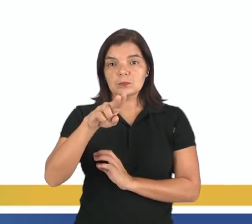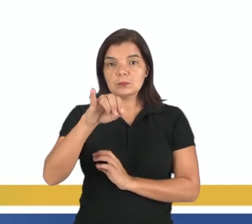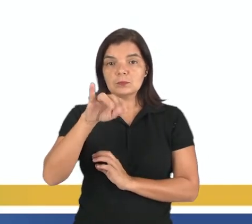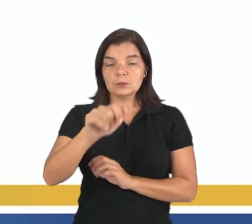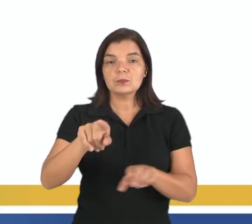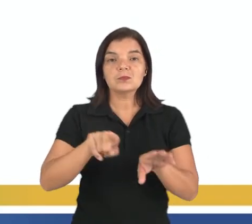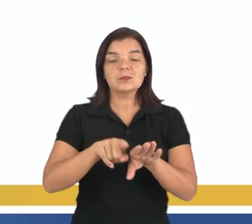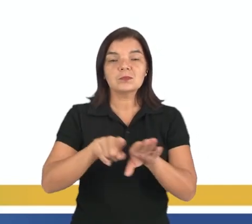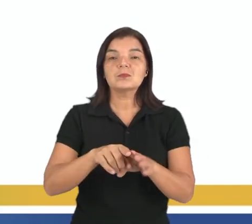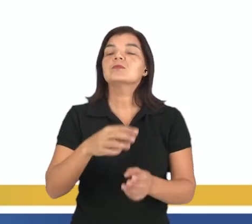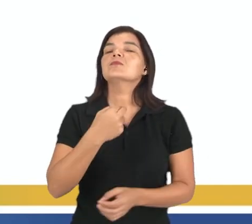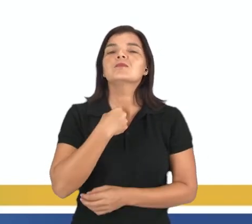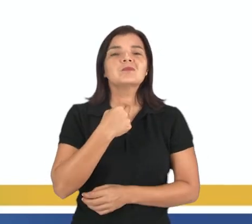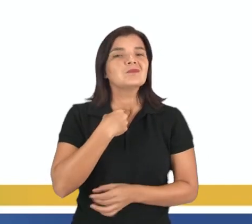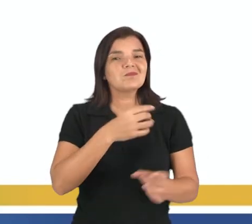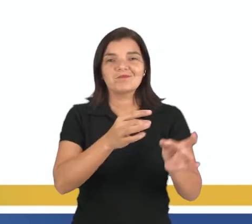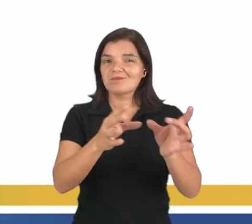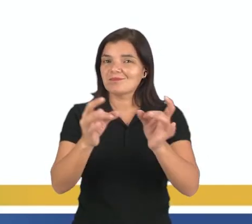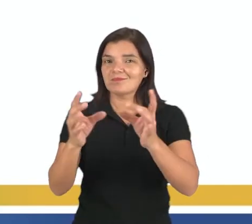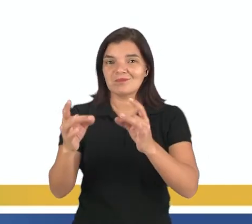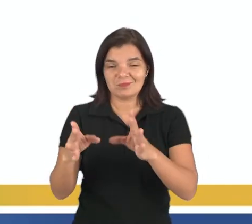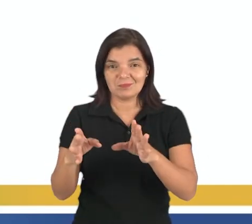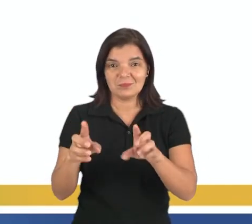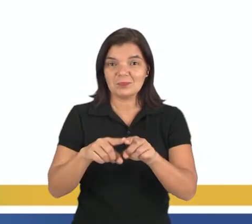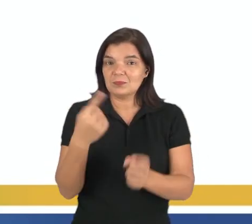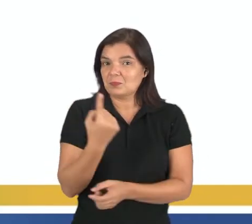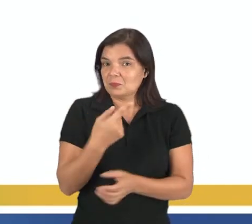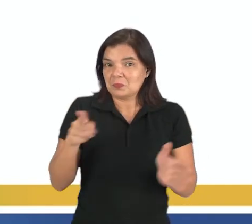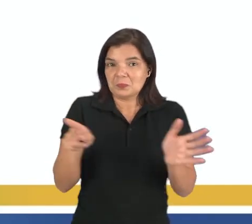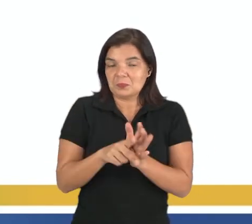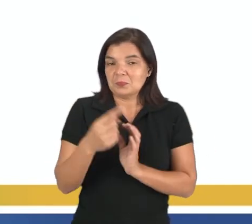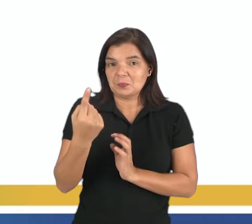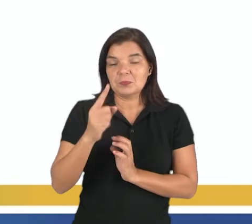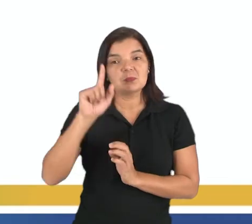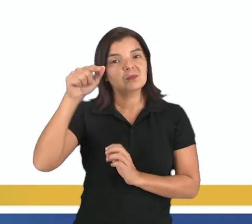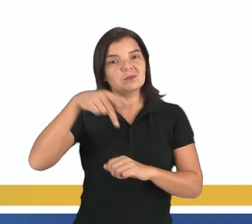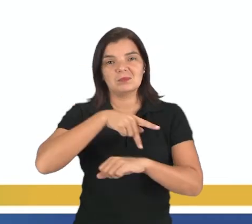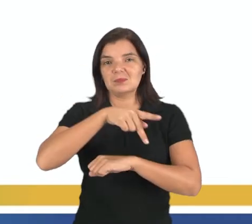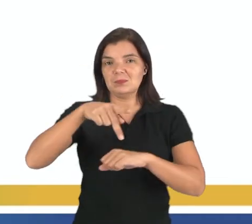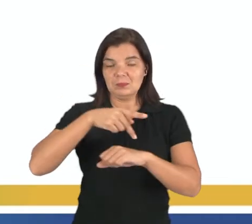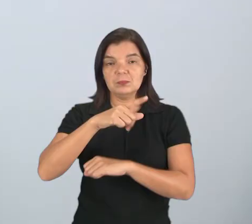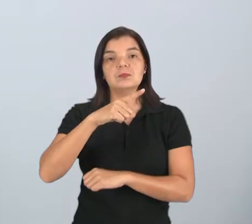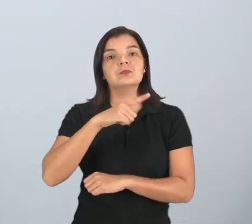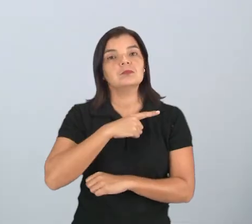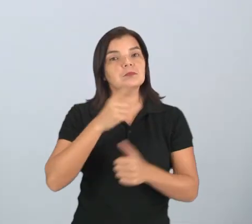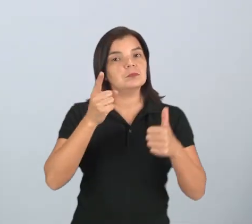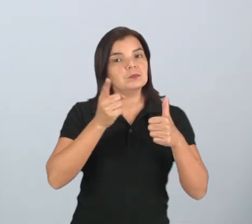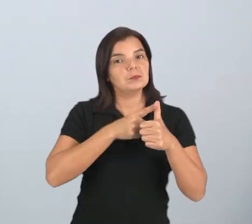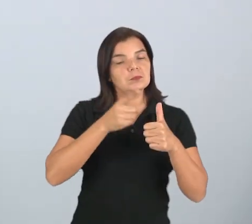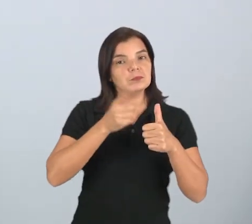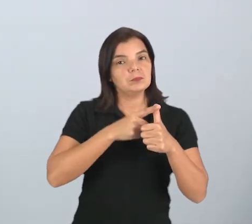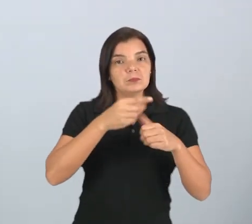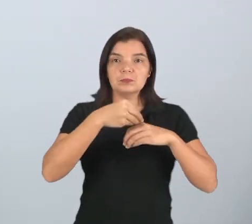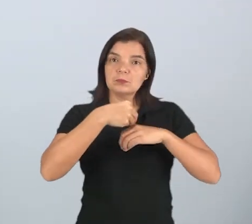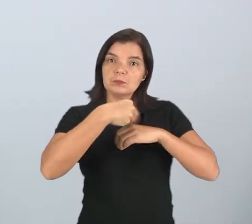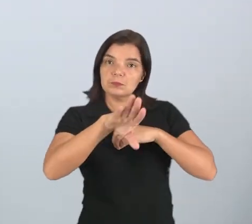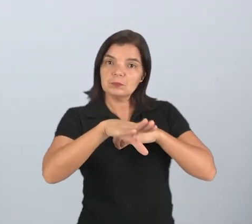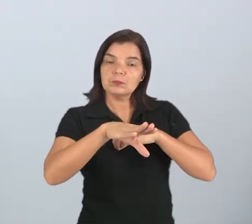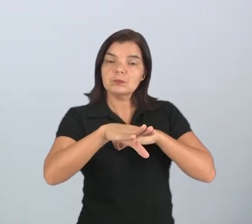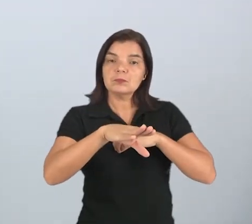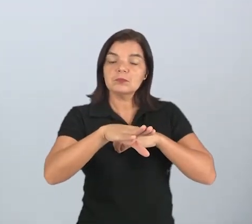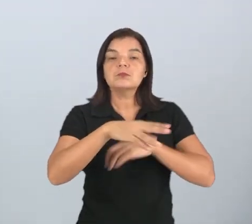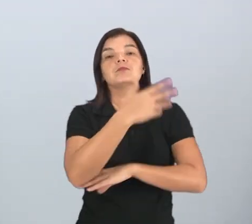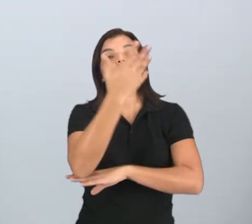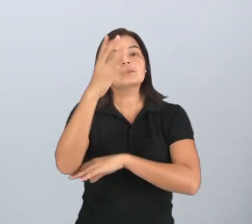colônias não podiam comercializar por si próprias com outros países. Elas tinham que primeiro mandar as